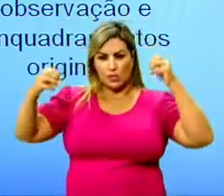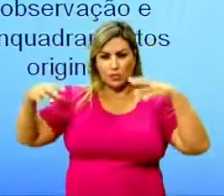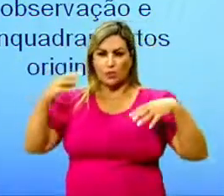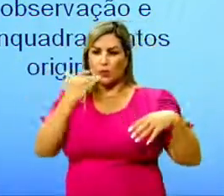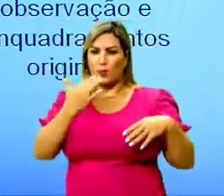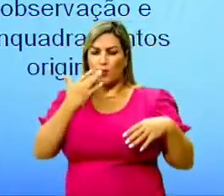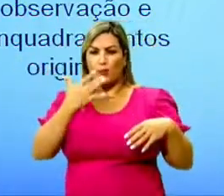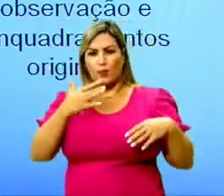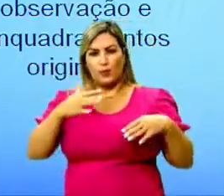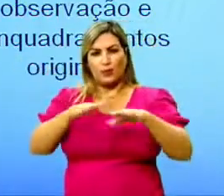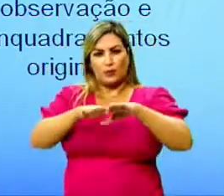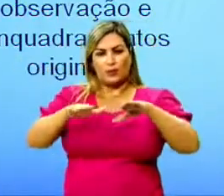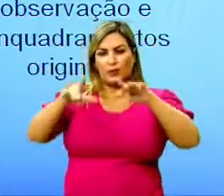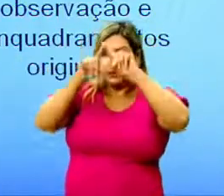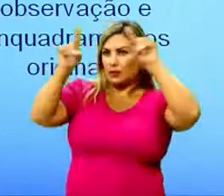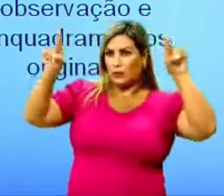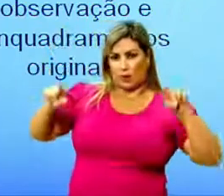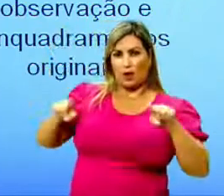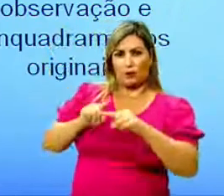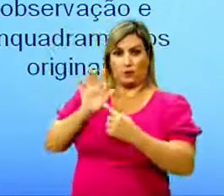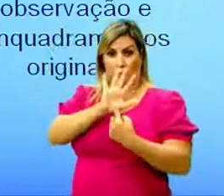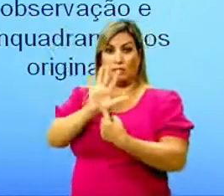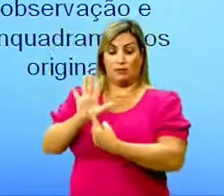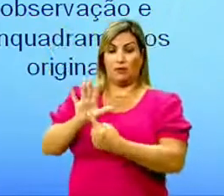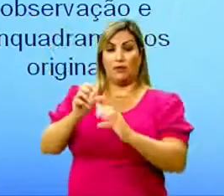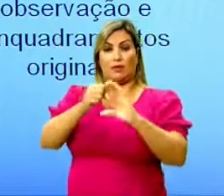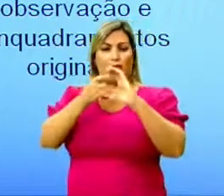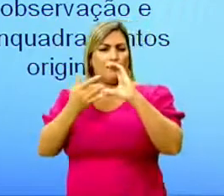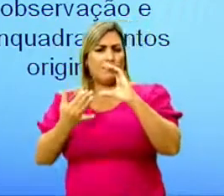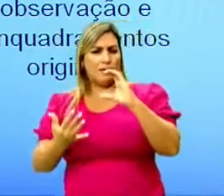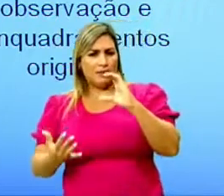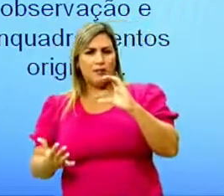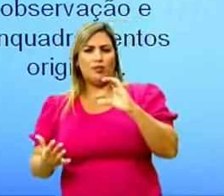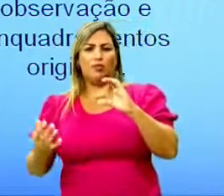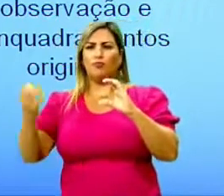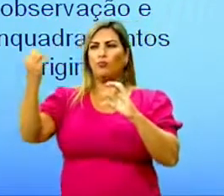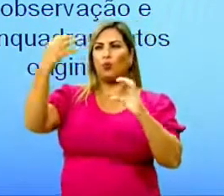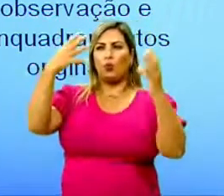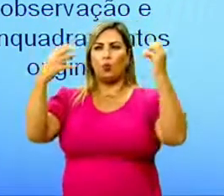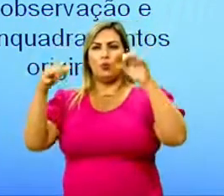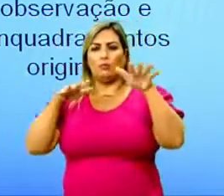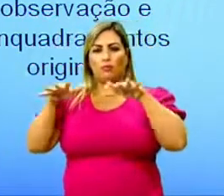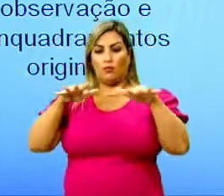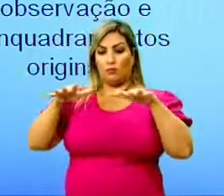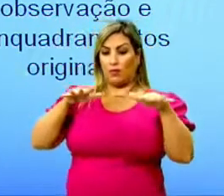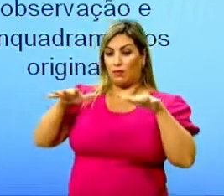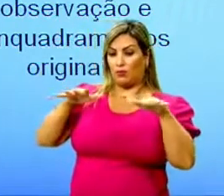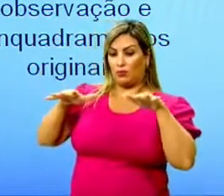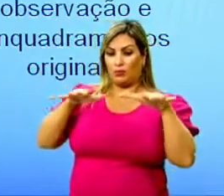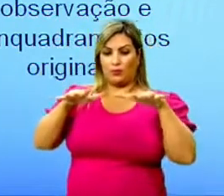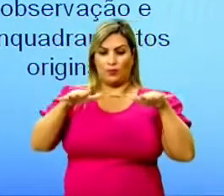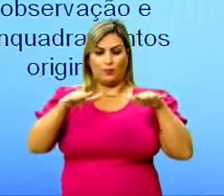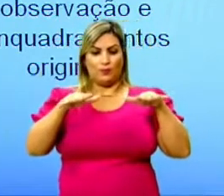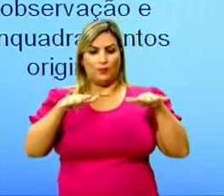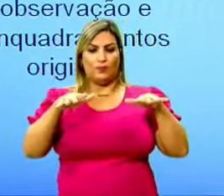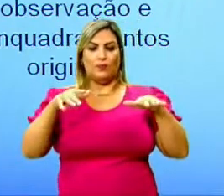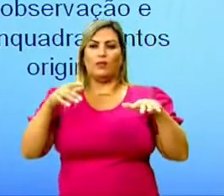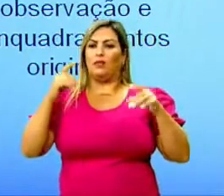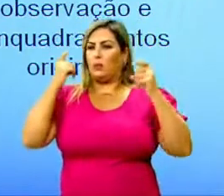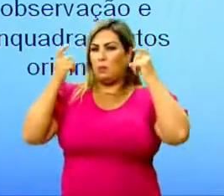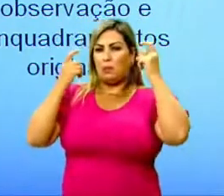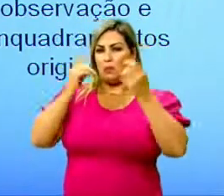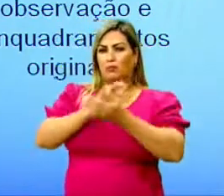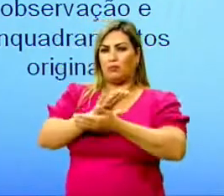refletidas na tela. Então, caracterizado por efeitos fugazes de luz e movimento, despreocupação com